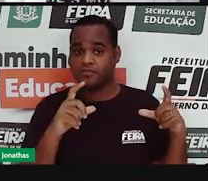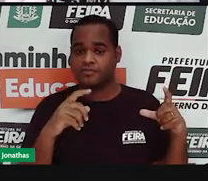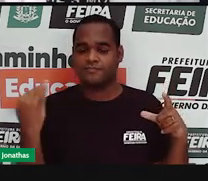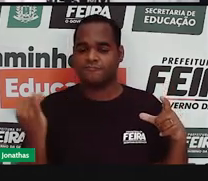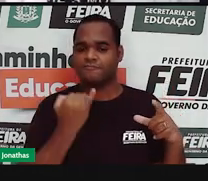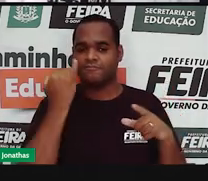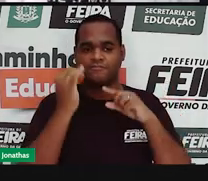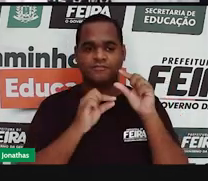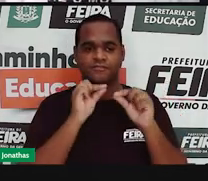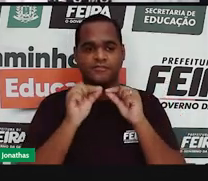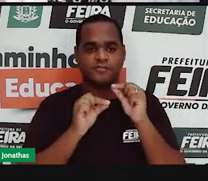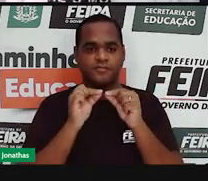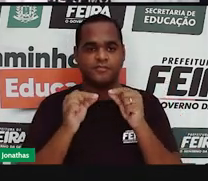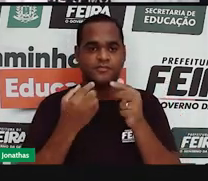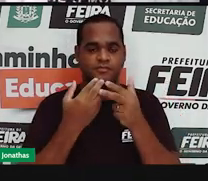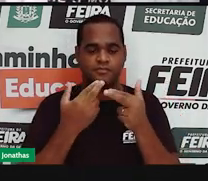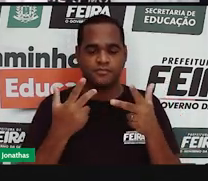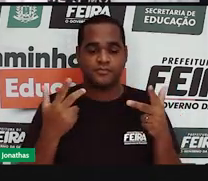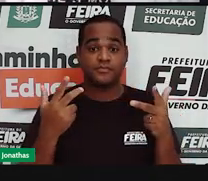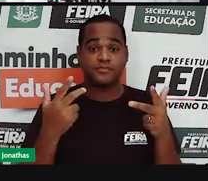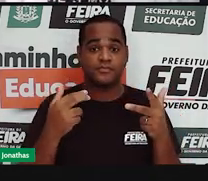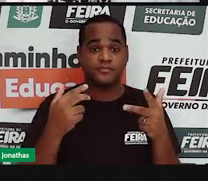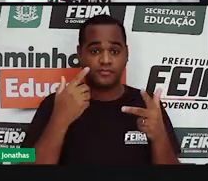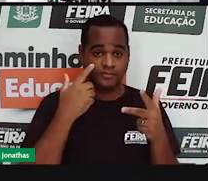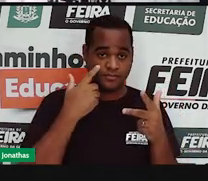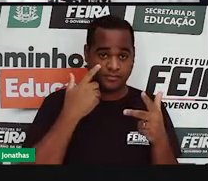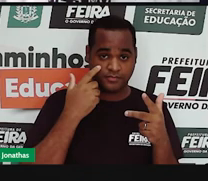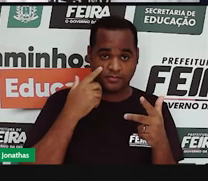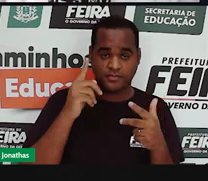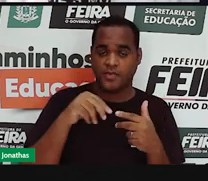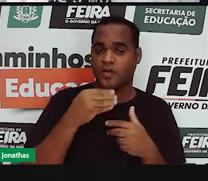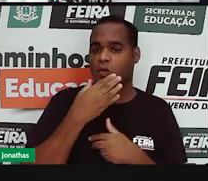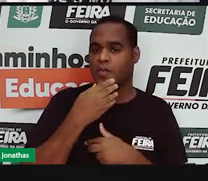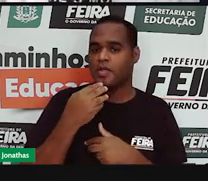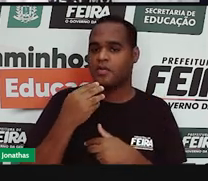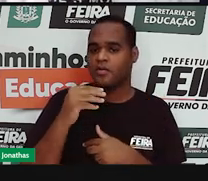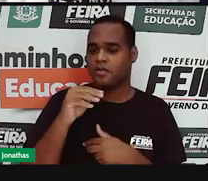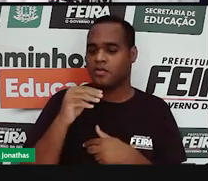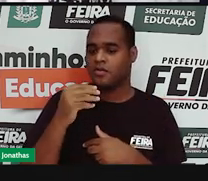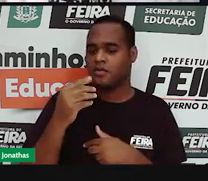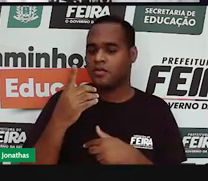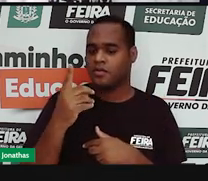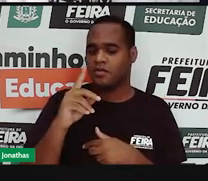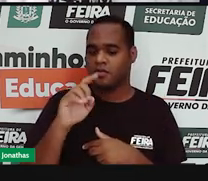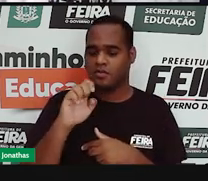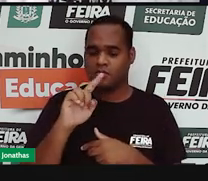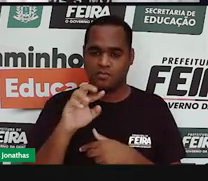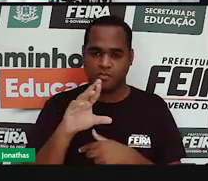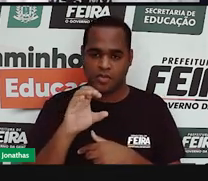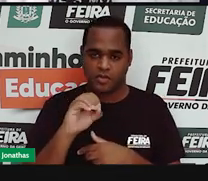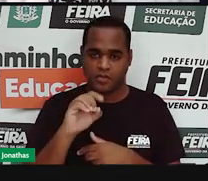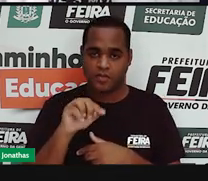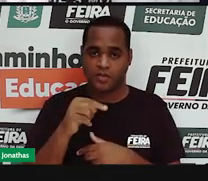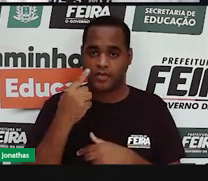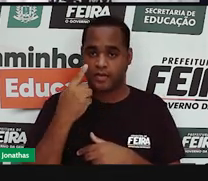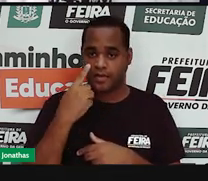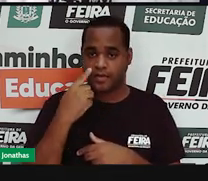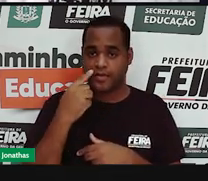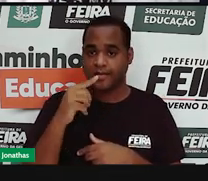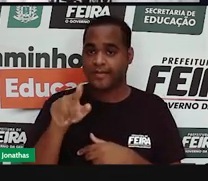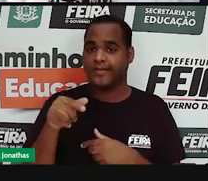charge do reinado de Dom Pedro, já no finalzinho, quando ele era acusado de